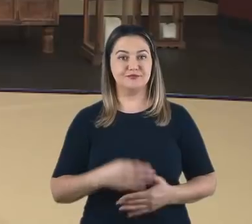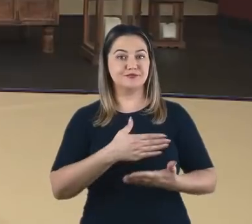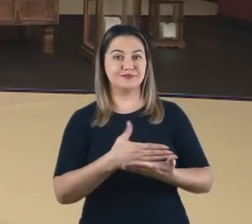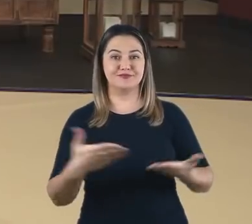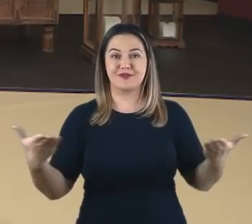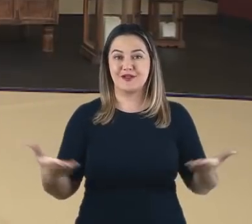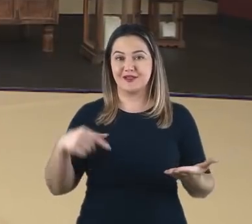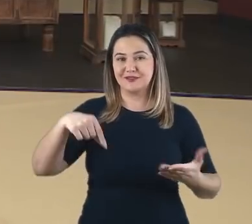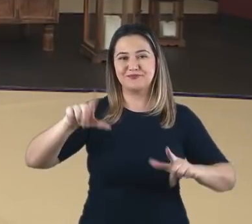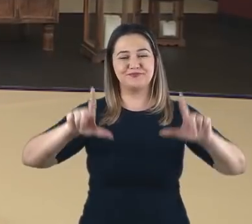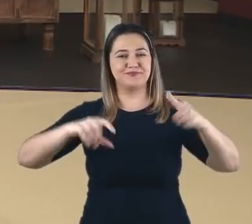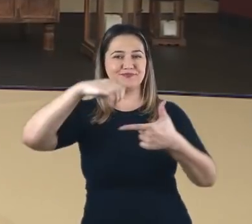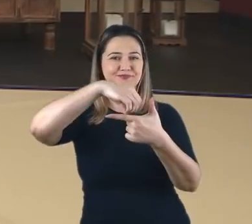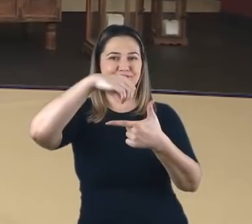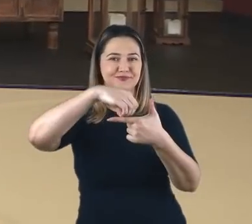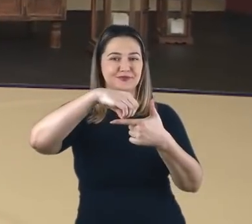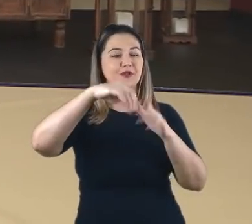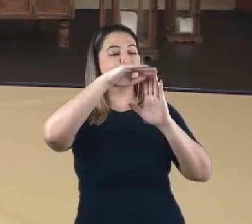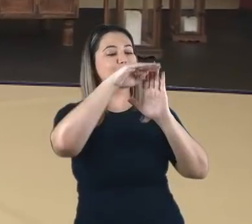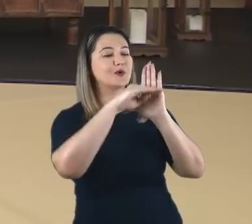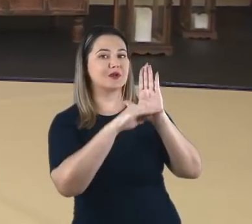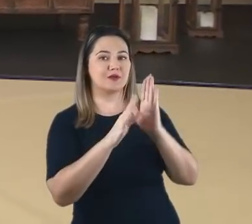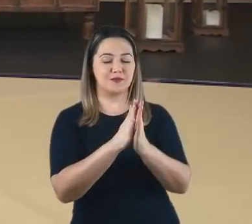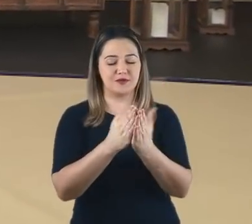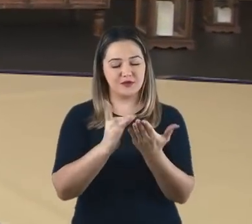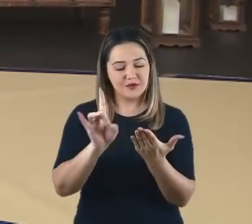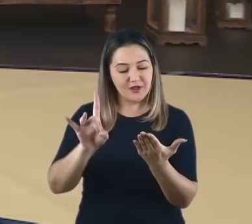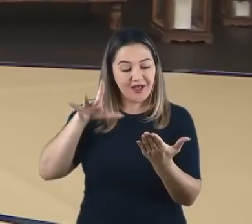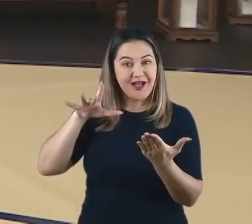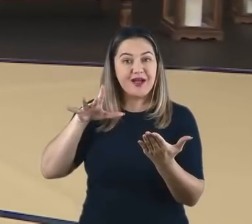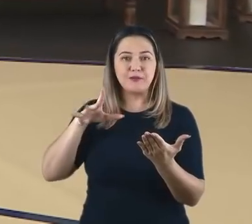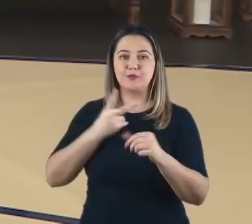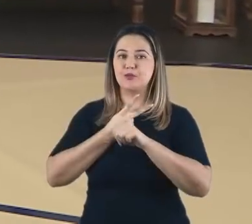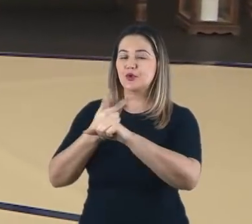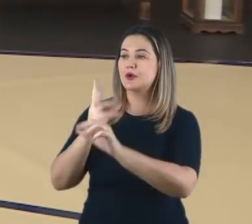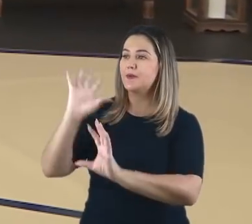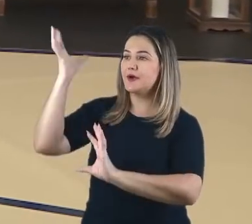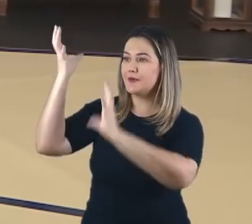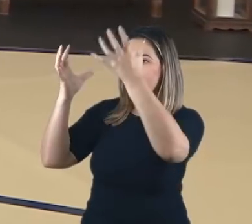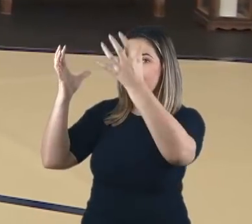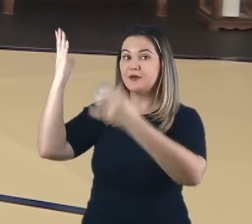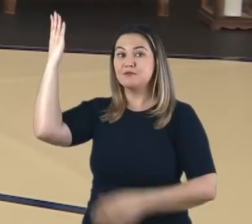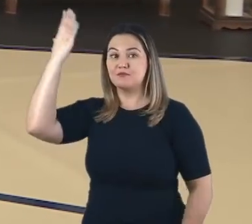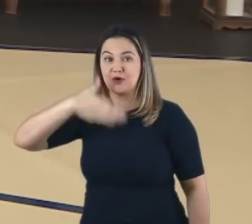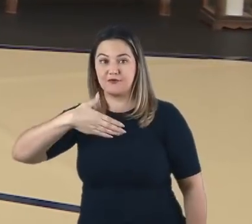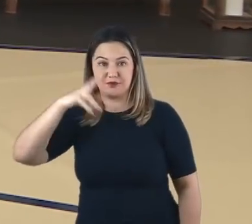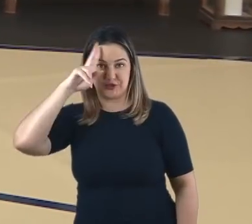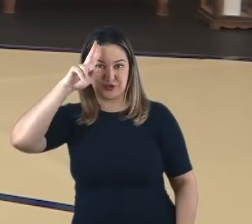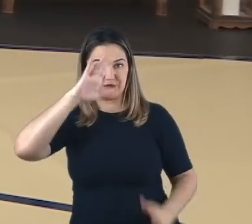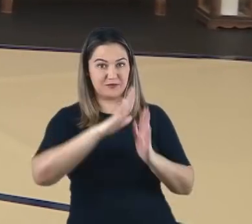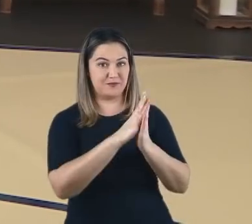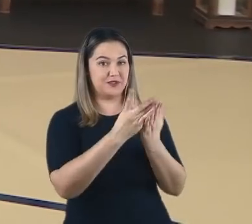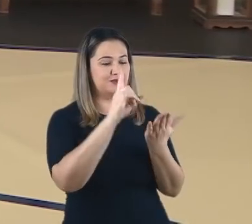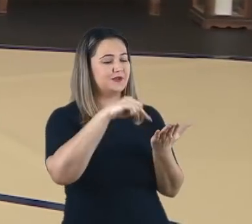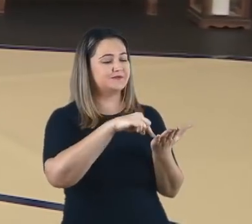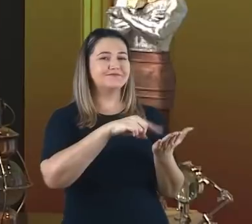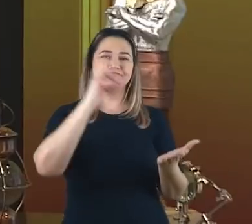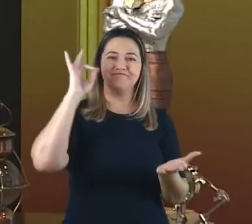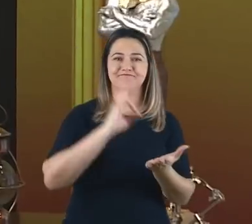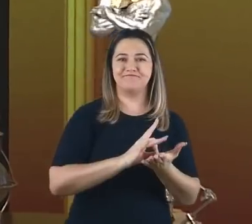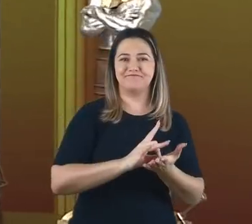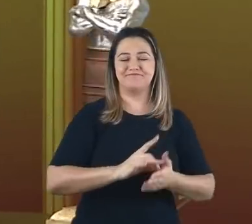Começa agora pela TV Novo Tempo, mais um programa Evidências na busca de fatos que comprovem a veracidade histórica da Bíblia Sagrada.